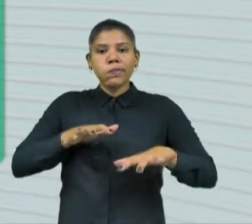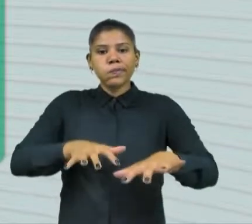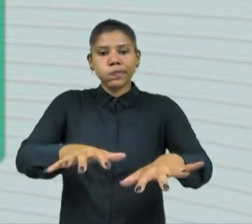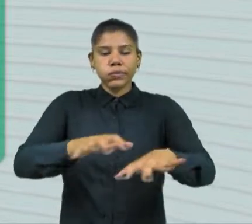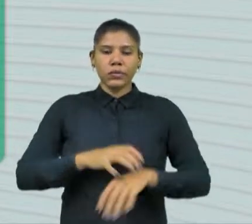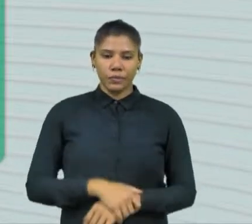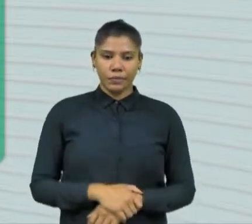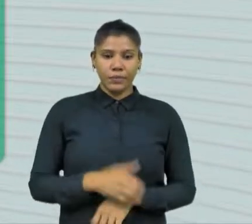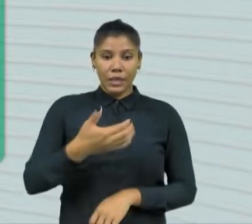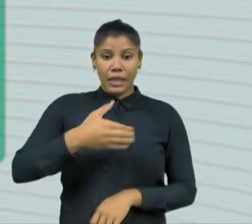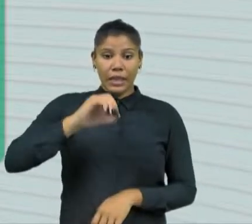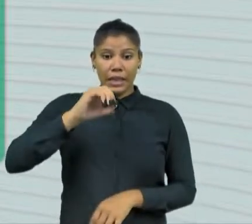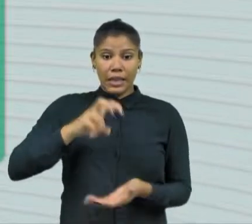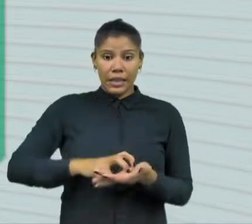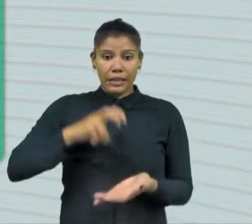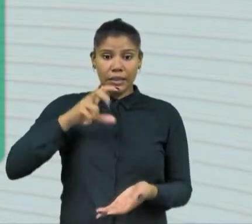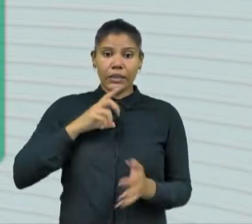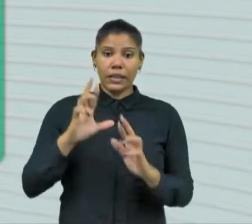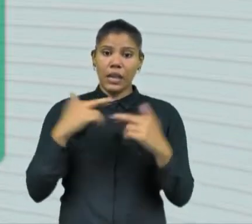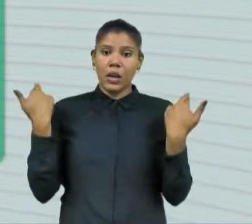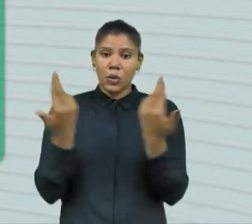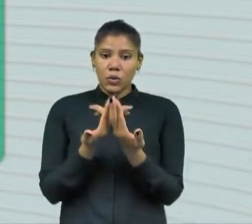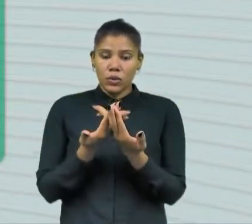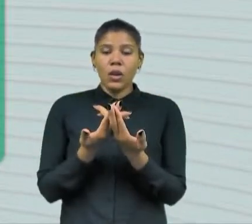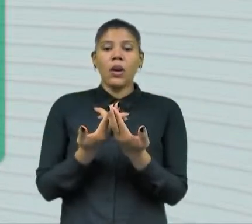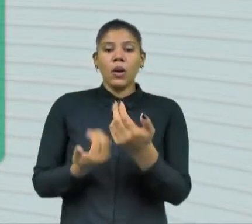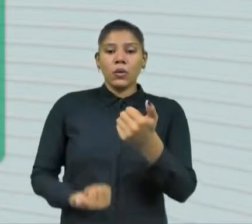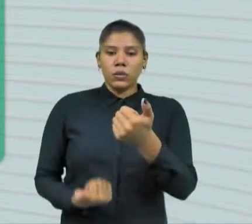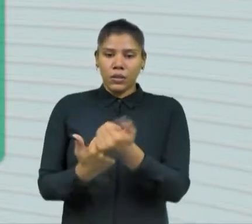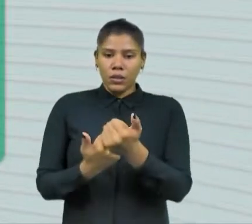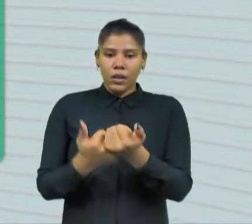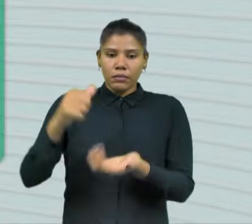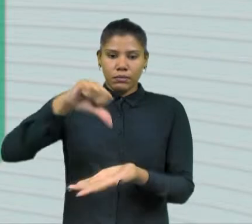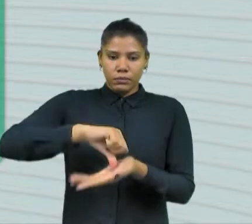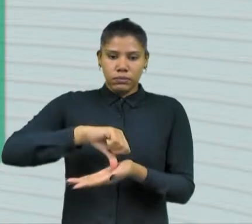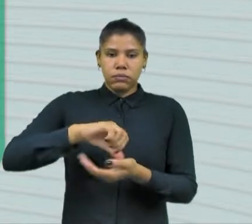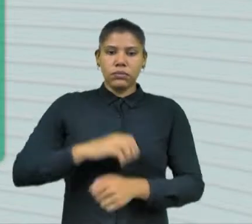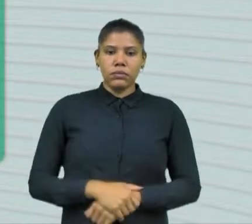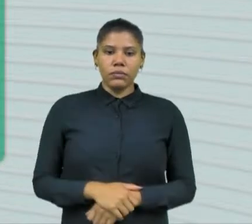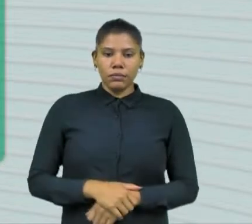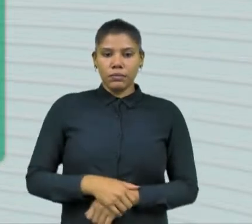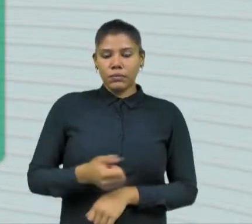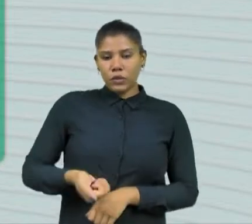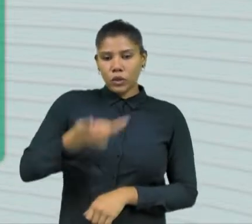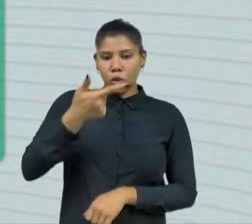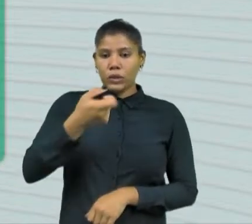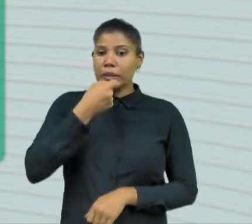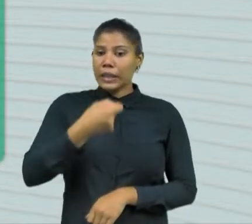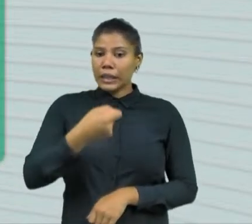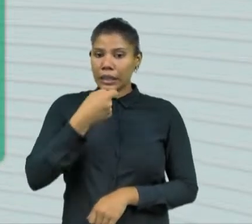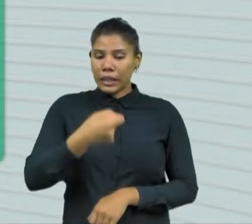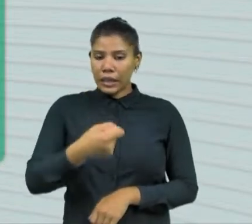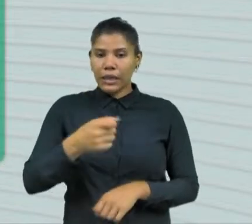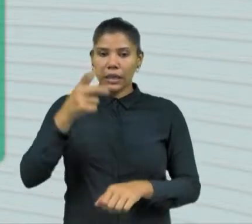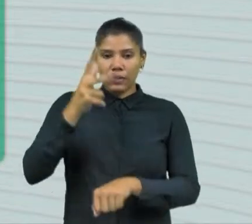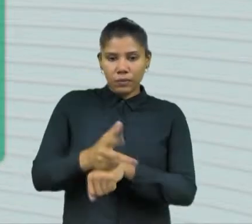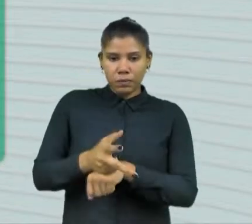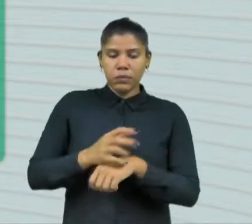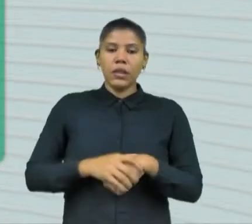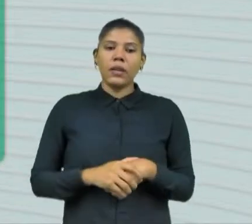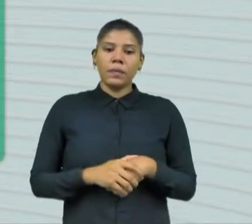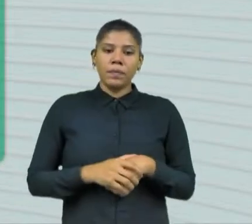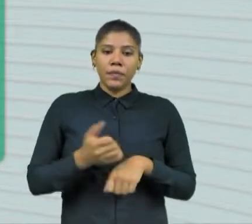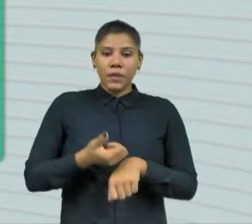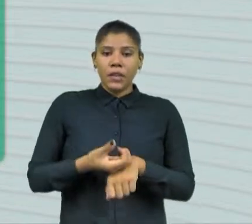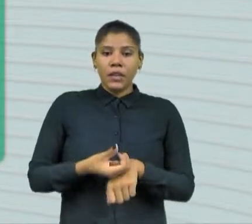Às 10h da manhã, se reúne com apoiadores no Comitê Central. Ao meio-dia, grava propaganda eleitoral. À tarde, concede a entrevista para